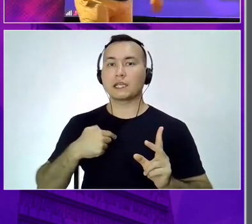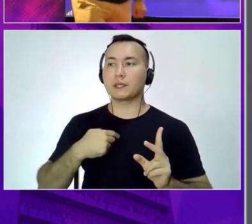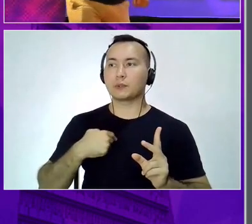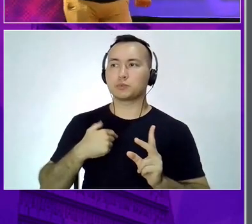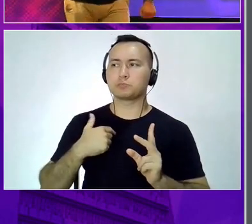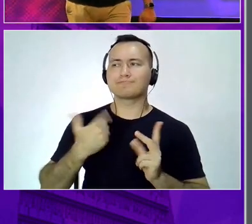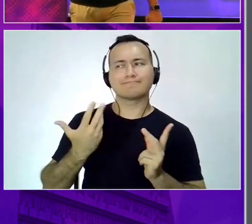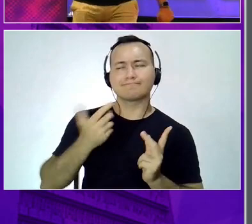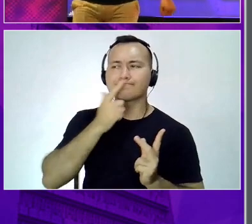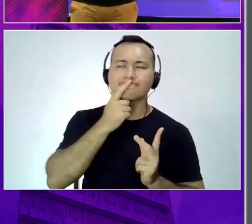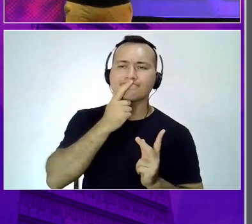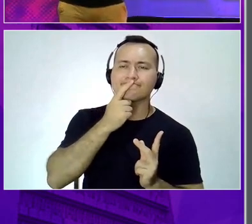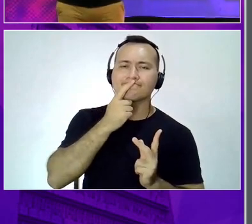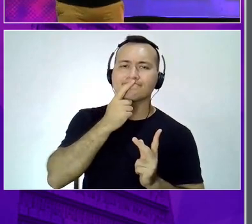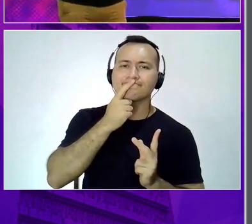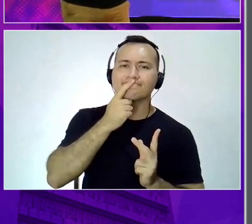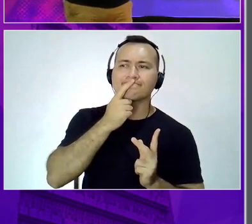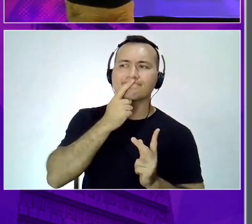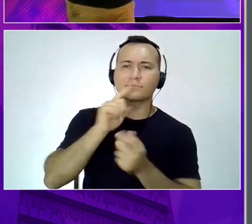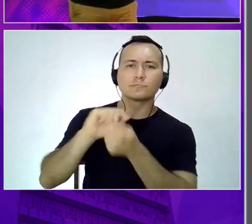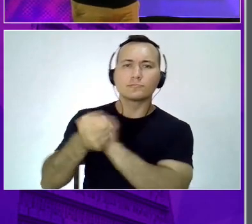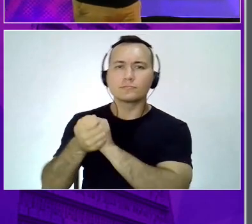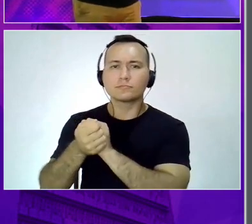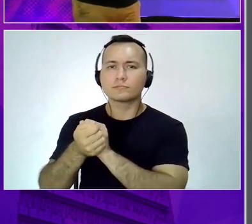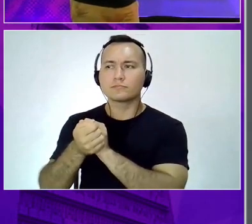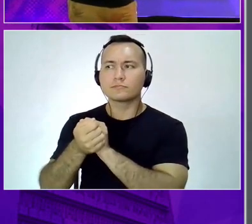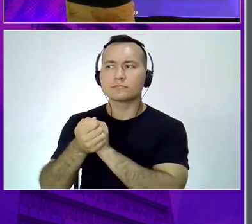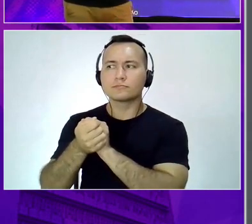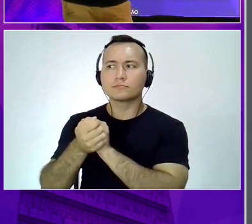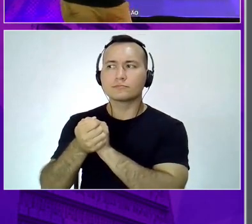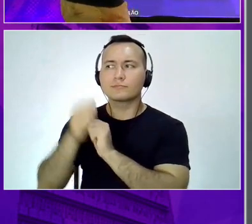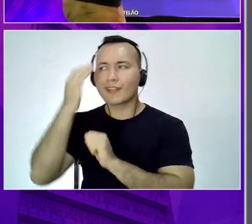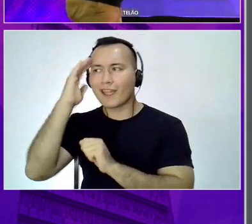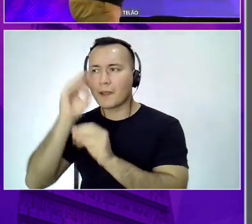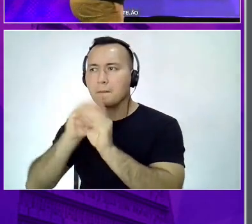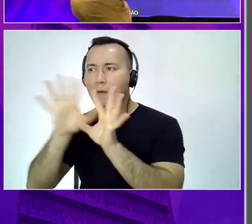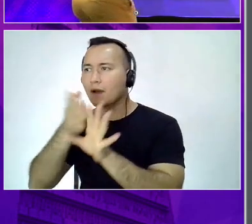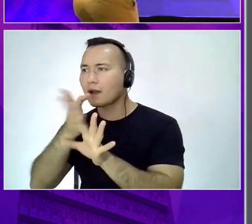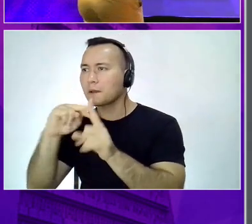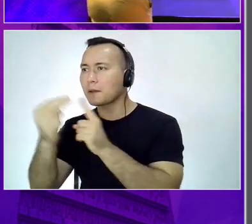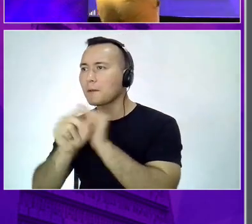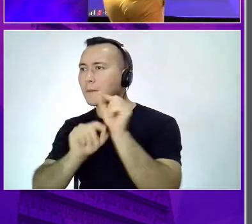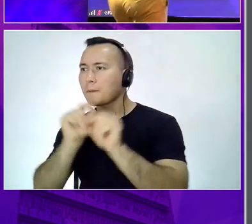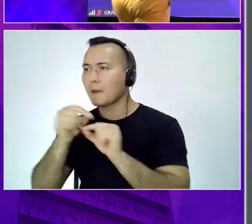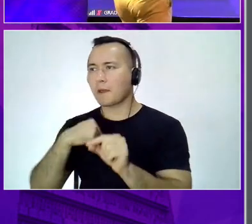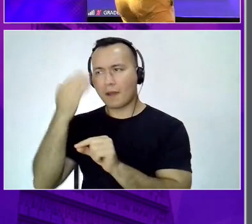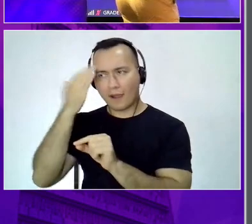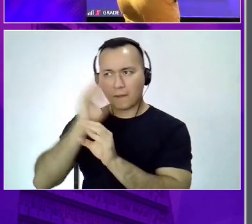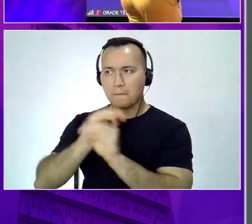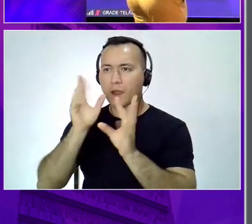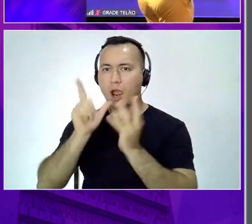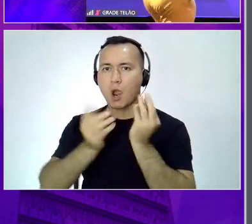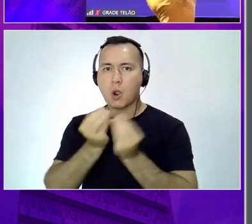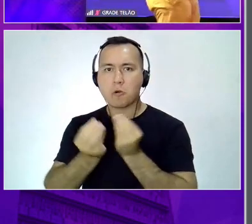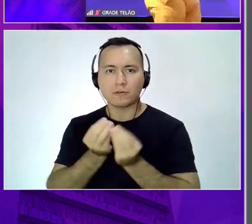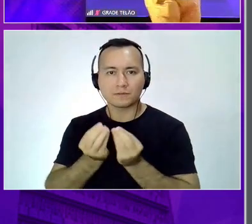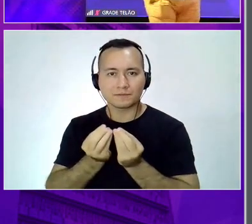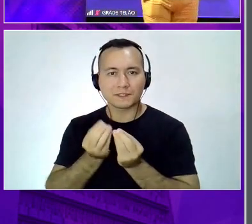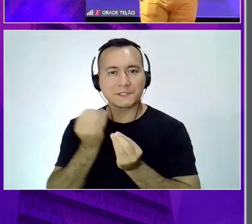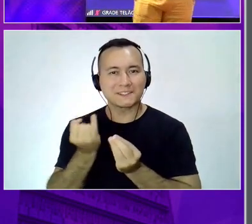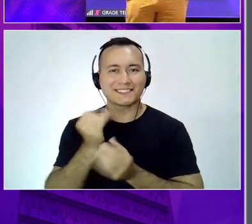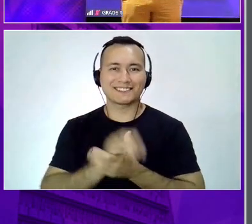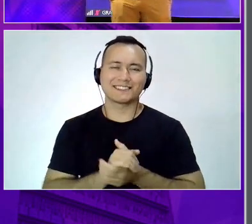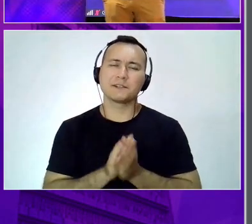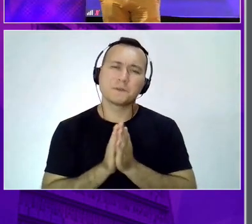chegar na reunião e parar de miar, porque senão ninguém vai acreditar em mim. Então, façam esse teste eu super recomendo.